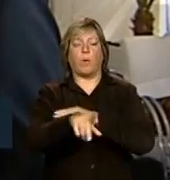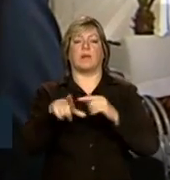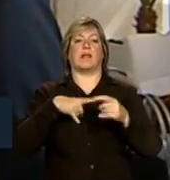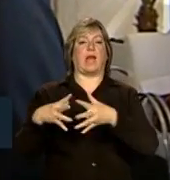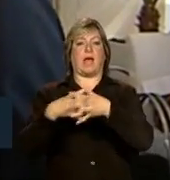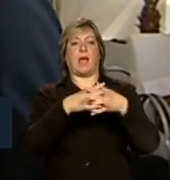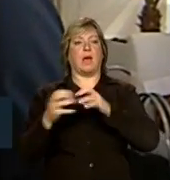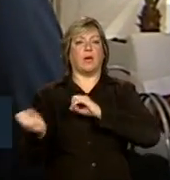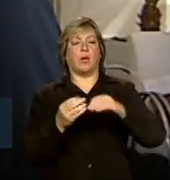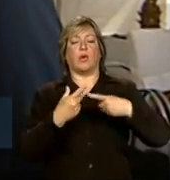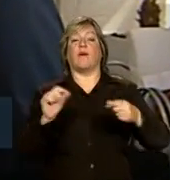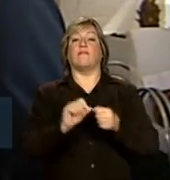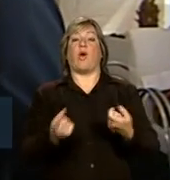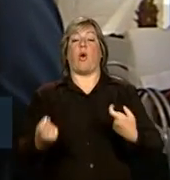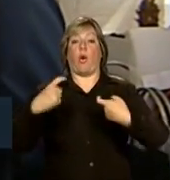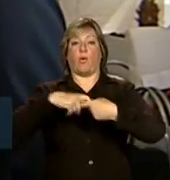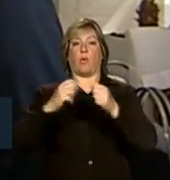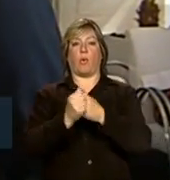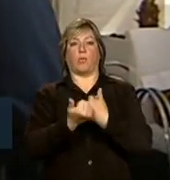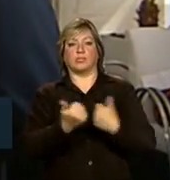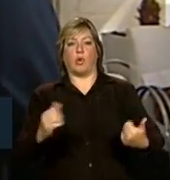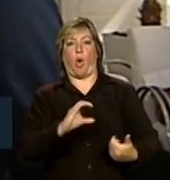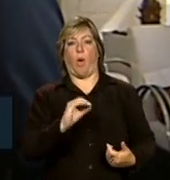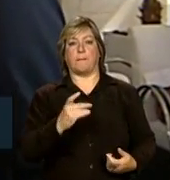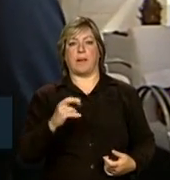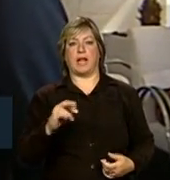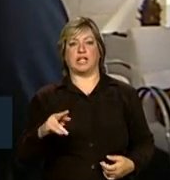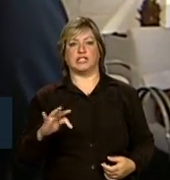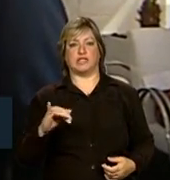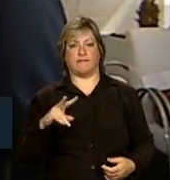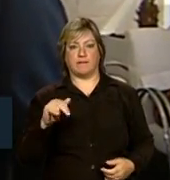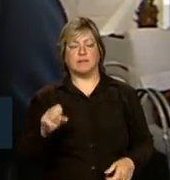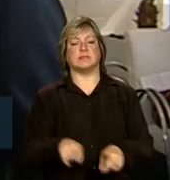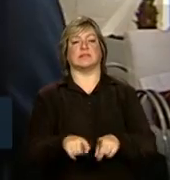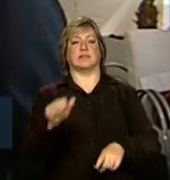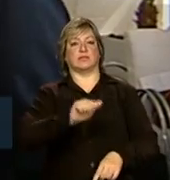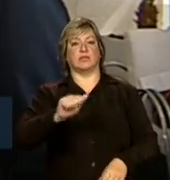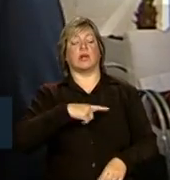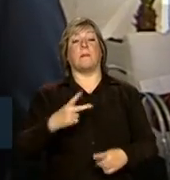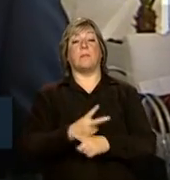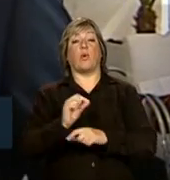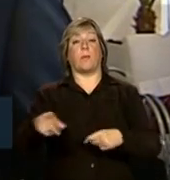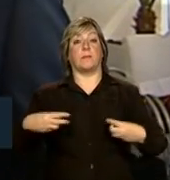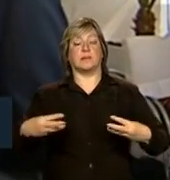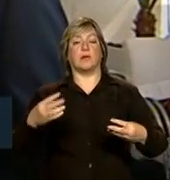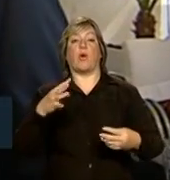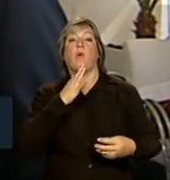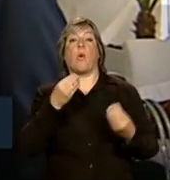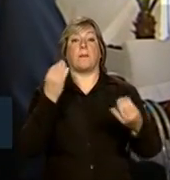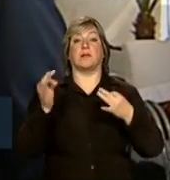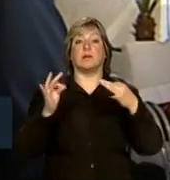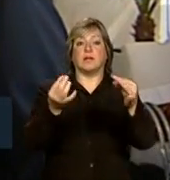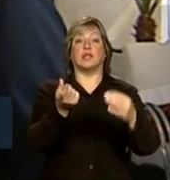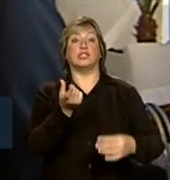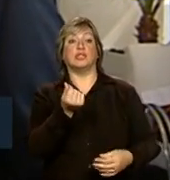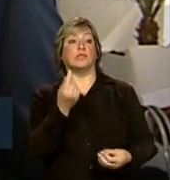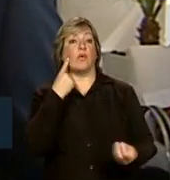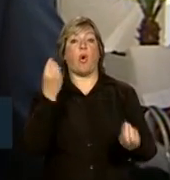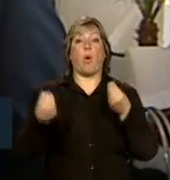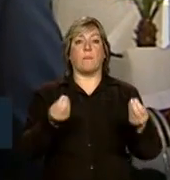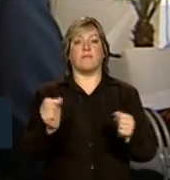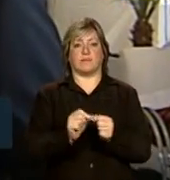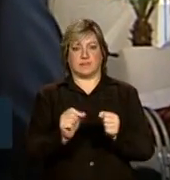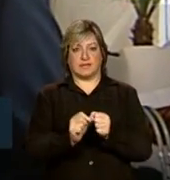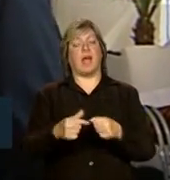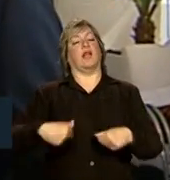e, acima de tudo, fazendo convênios com cooperativas, com associações que buscam o nosso Ministério para ter tecnologia e recursos. Assim,